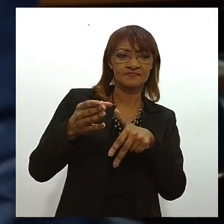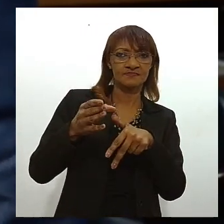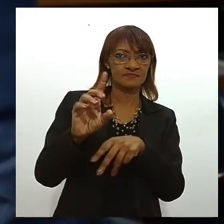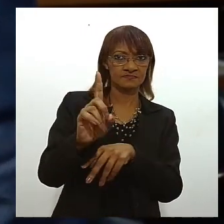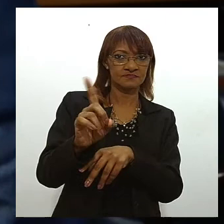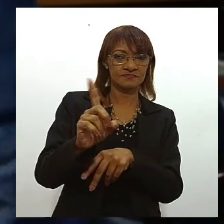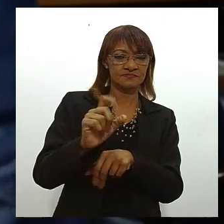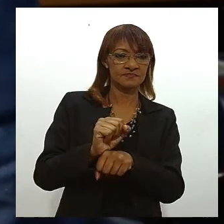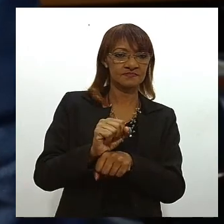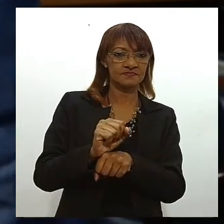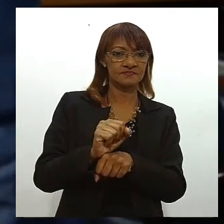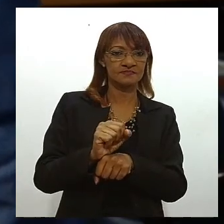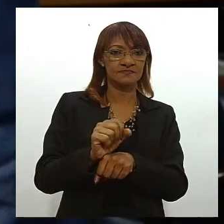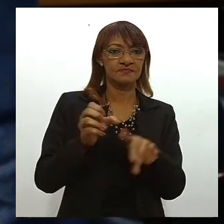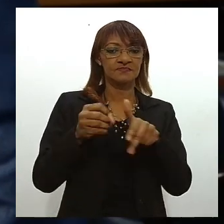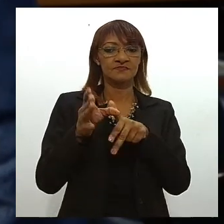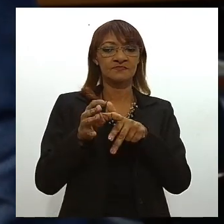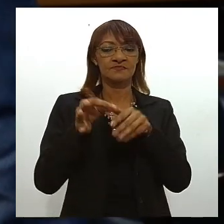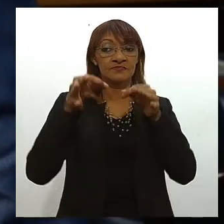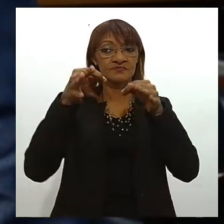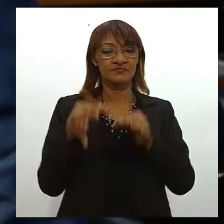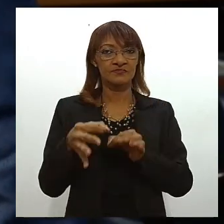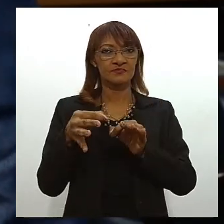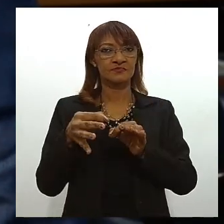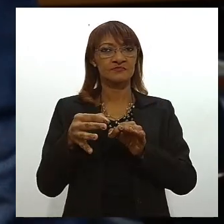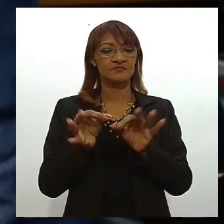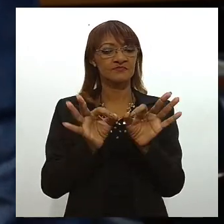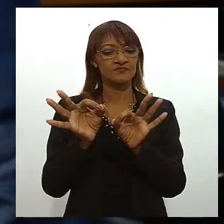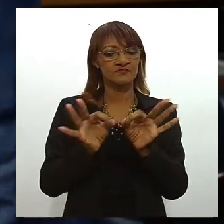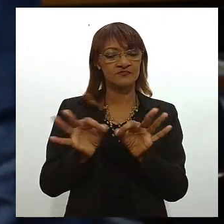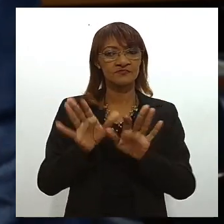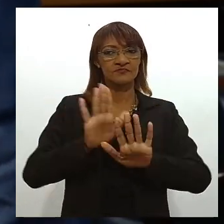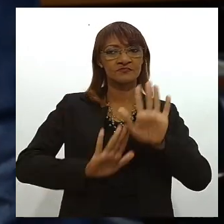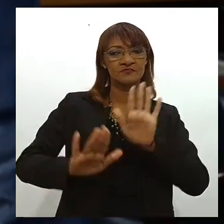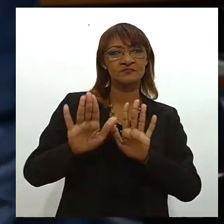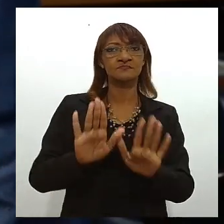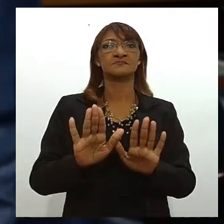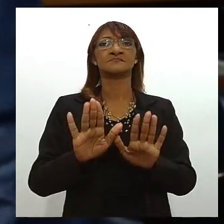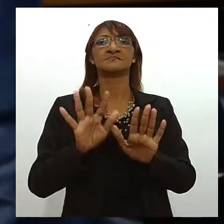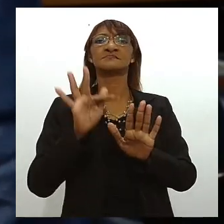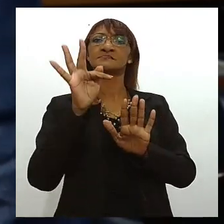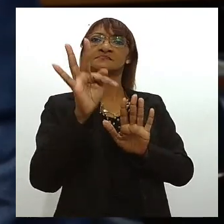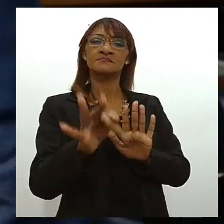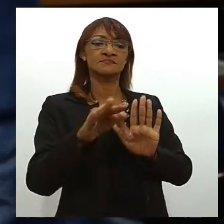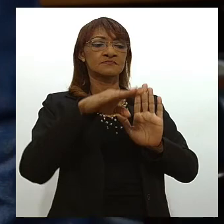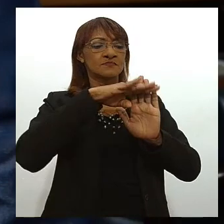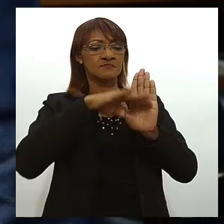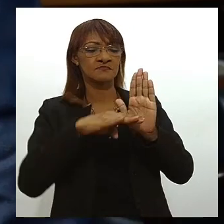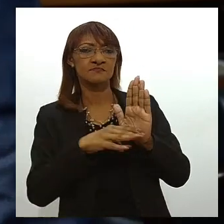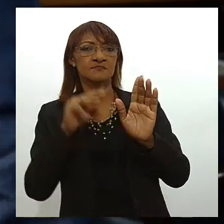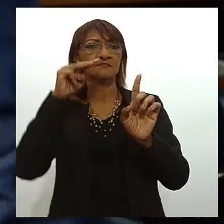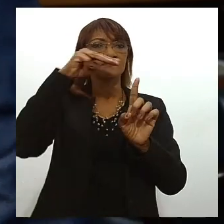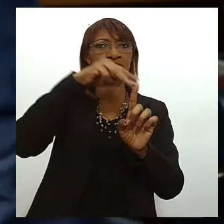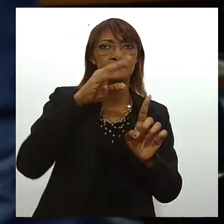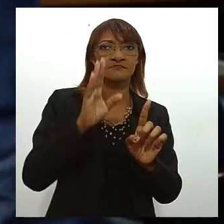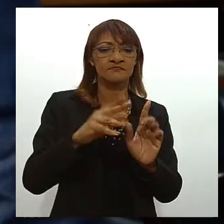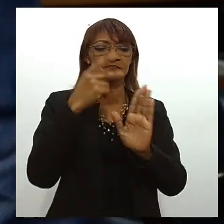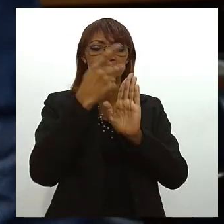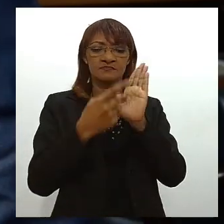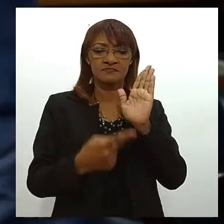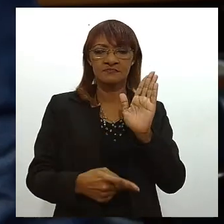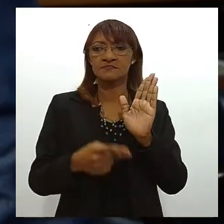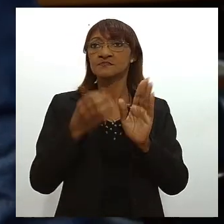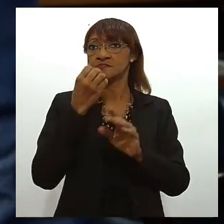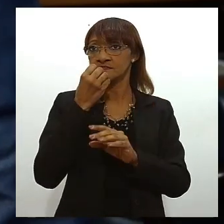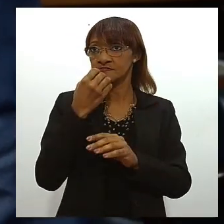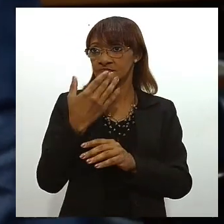isso você gastar adequado de forma racional então planejar o futuro com etapas metas projetos bem definidos eles qualificam